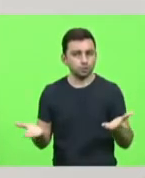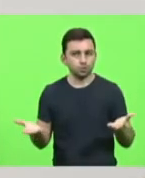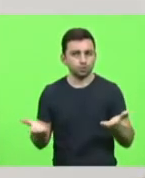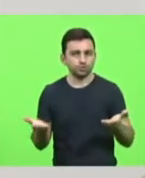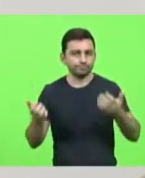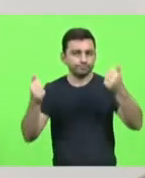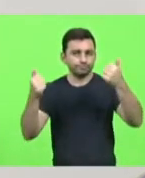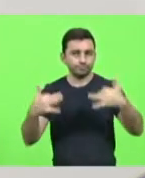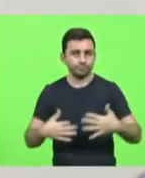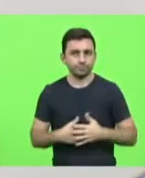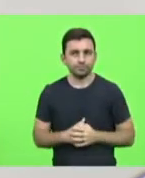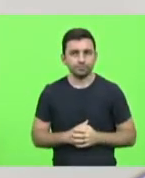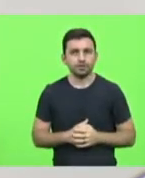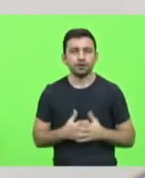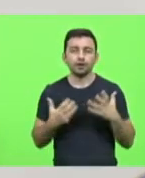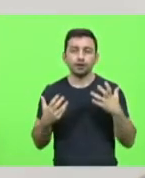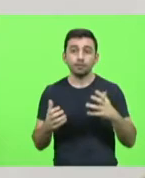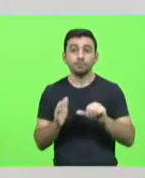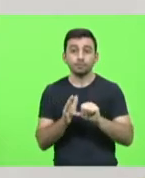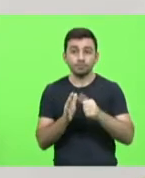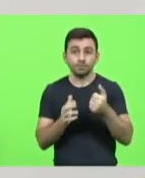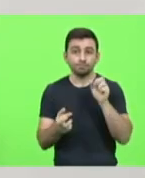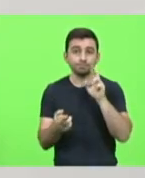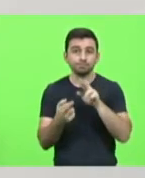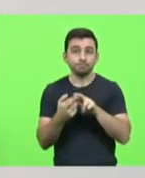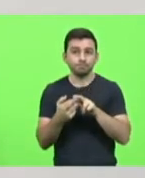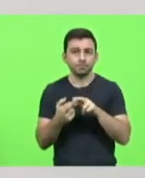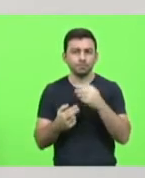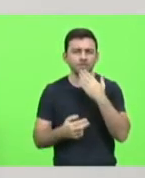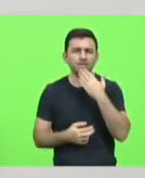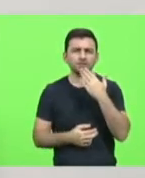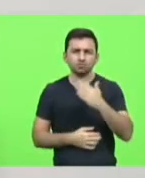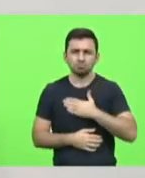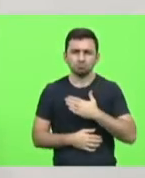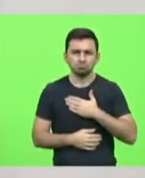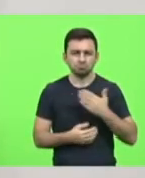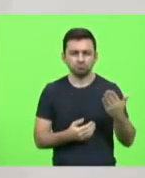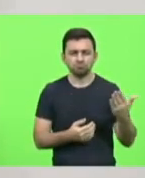fazer uma referência a um pedido que eu recebi, senhor presidente,